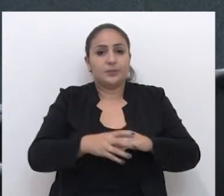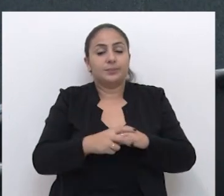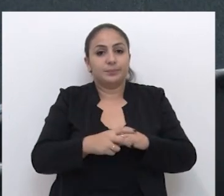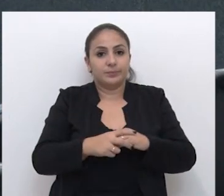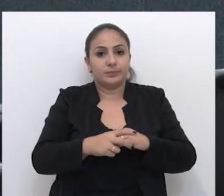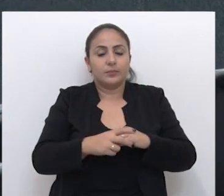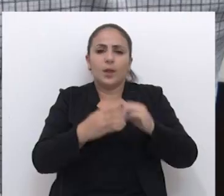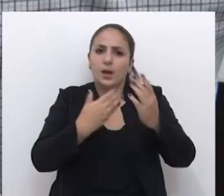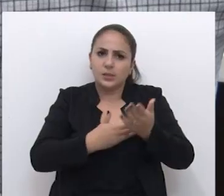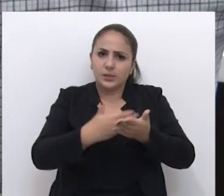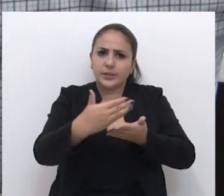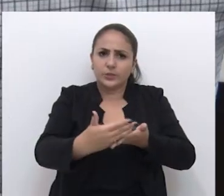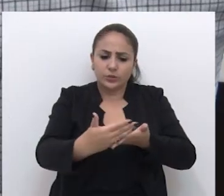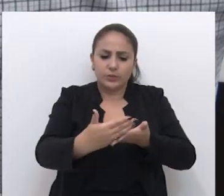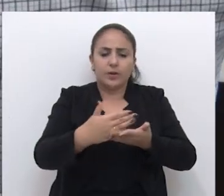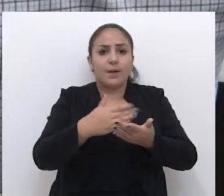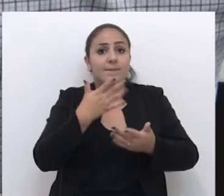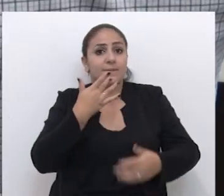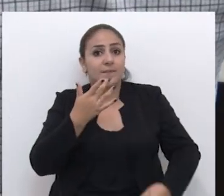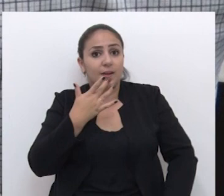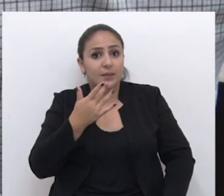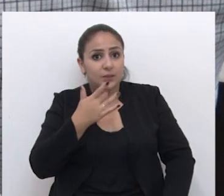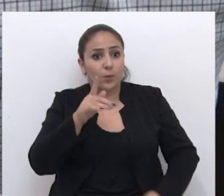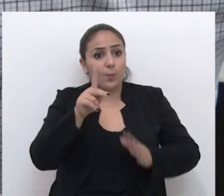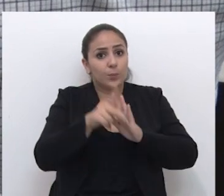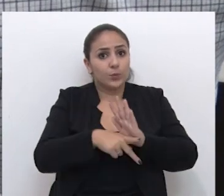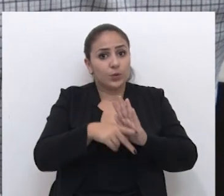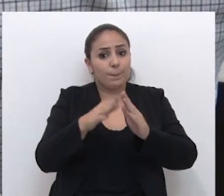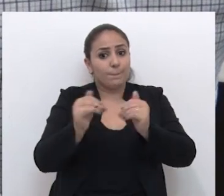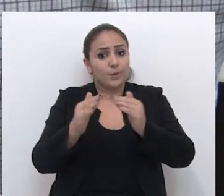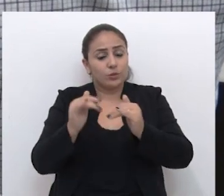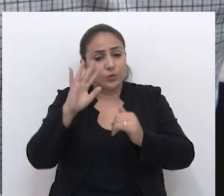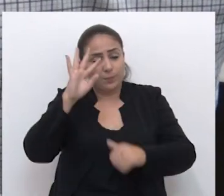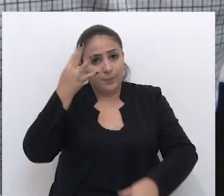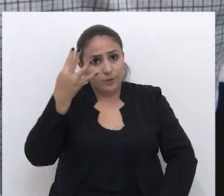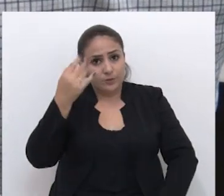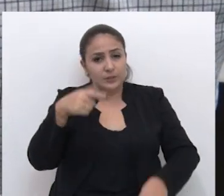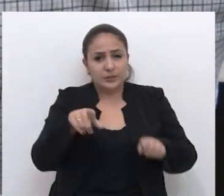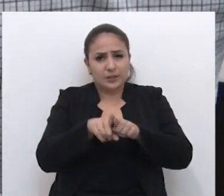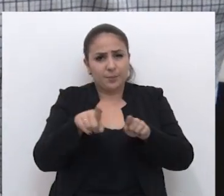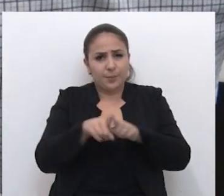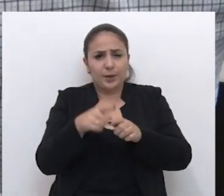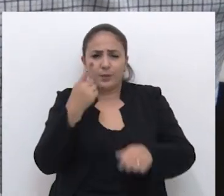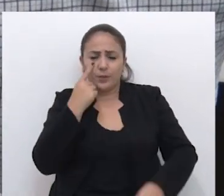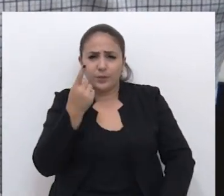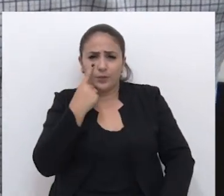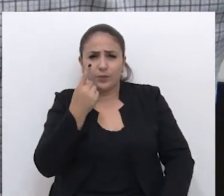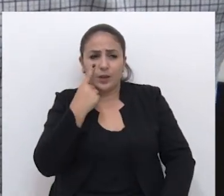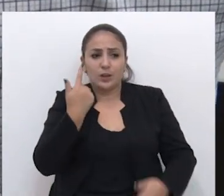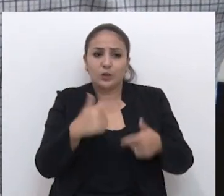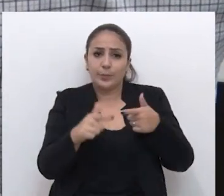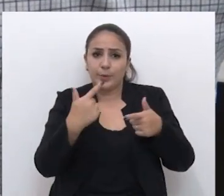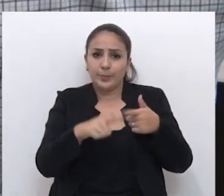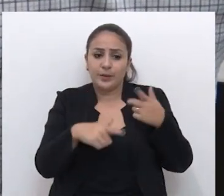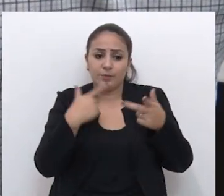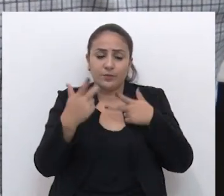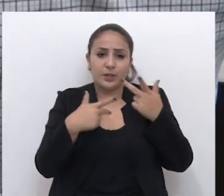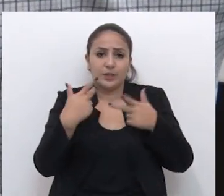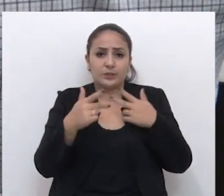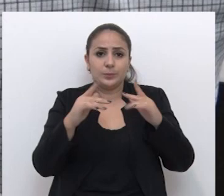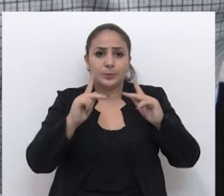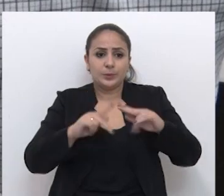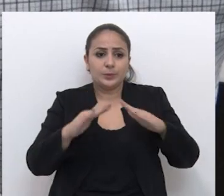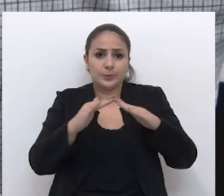secretarias. A iniciativa facilitou o protocolo dos pedidos de providências e a constatação dos problemas